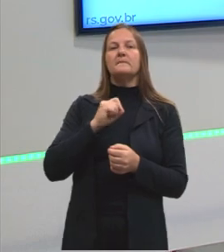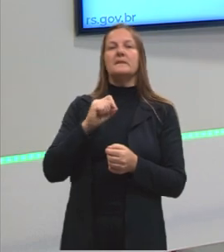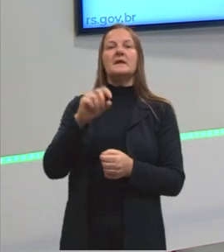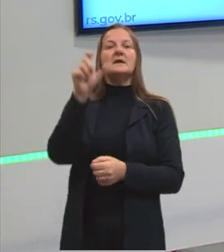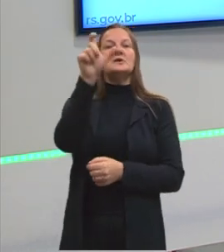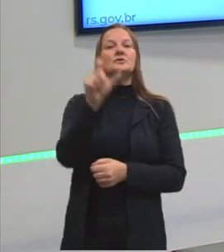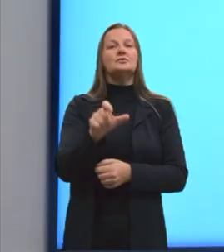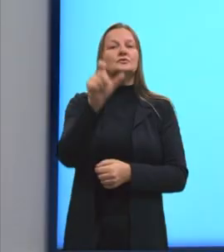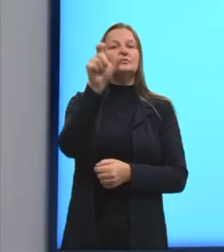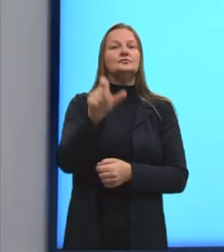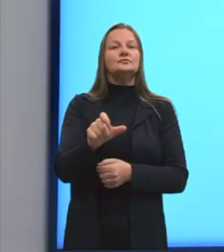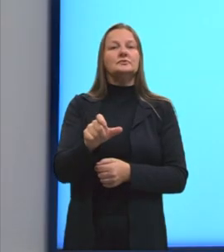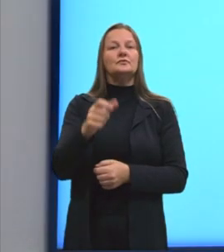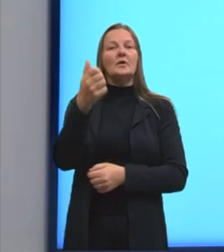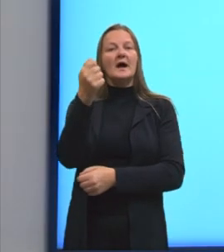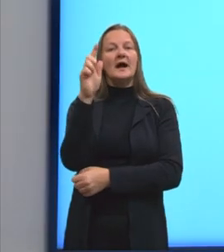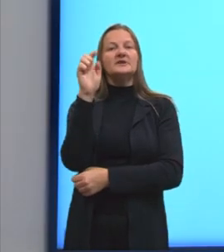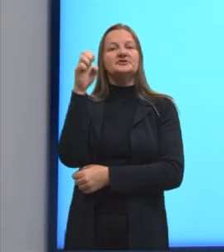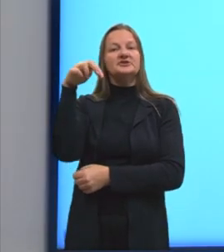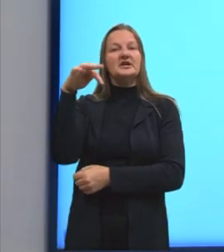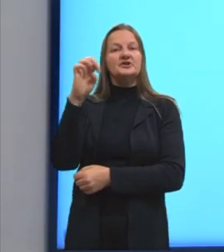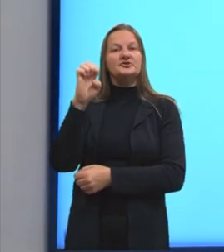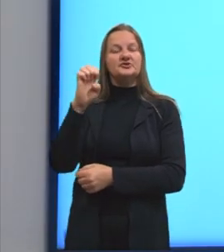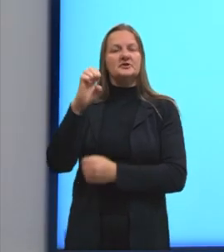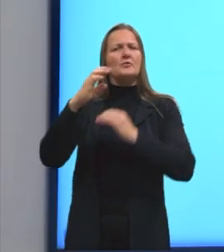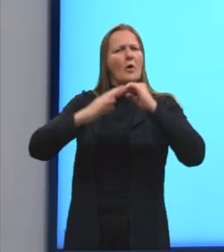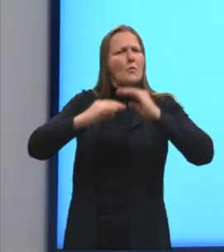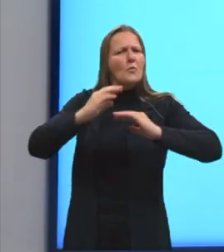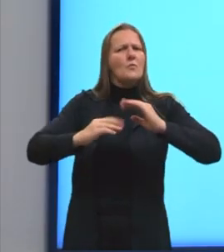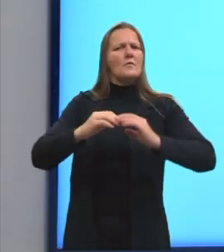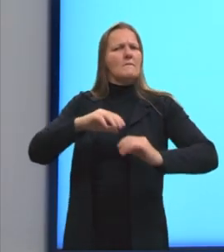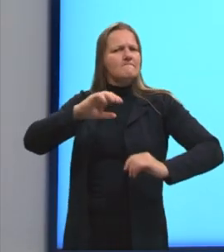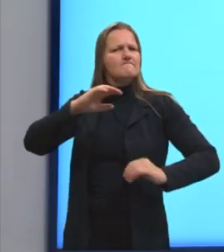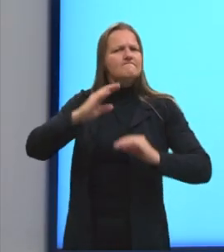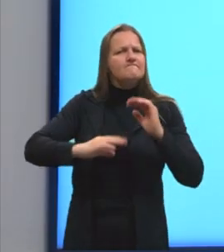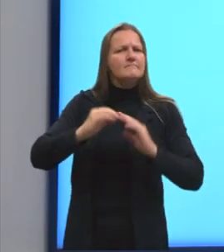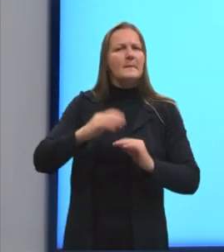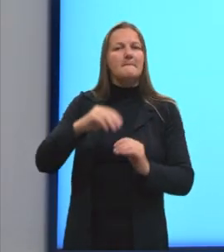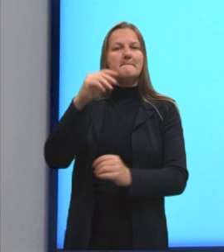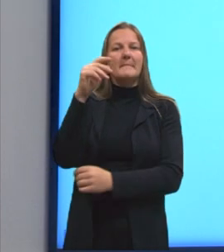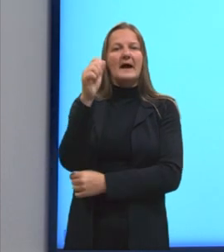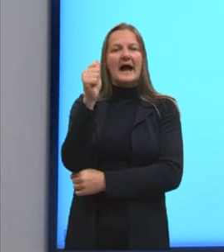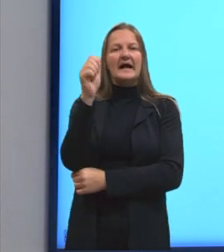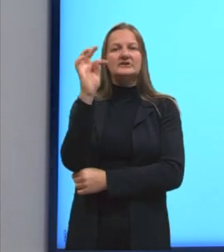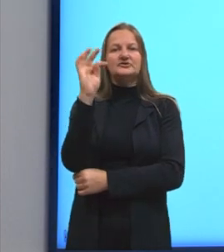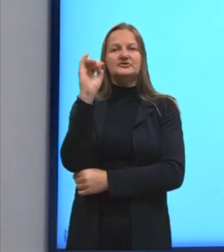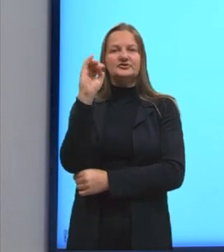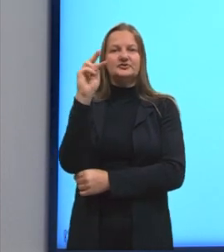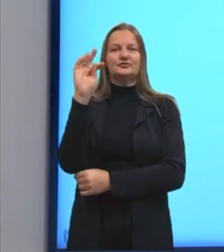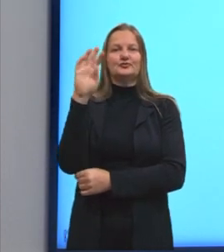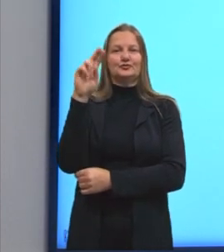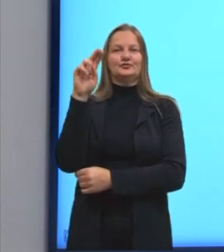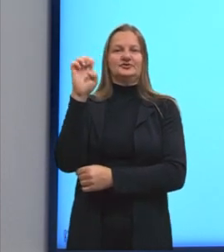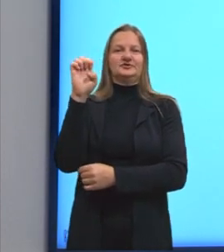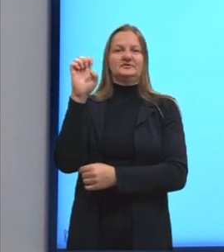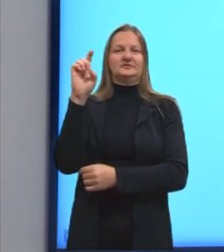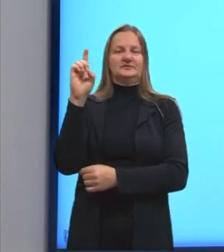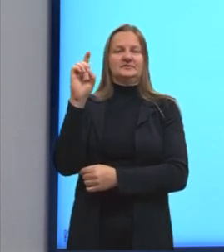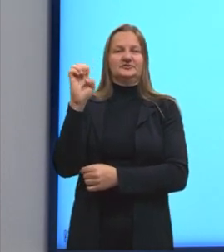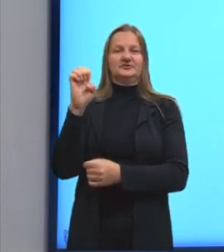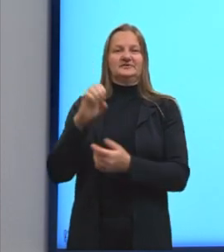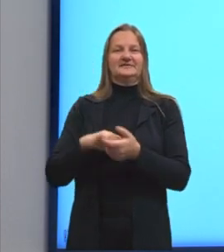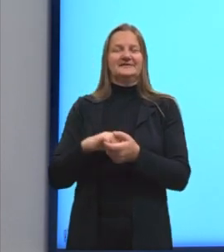sujeito agente. É ele que age para que a ação aconteça.